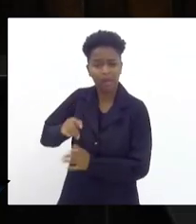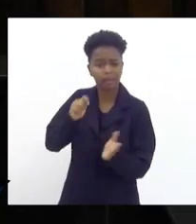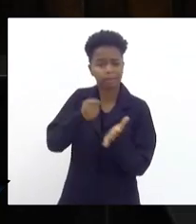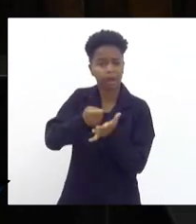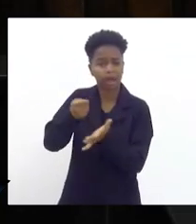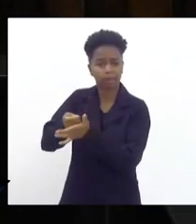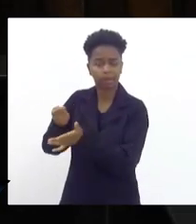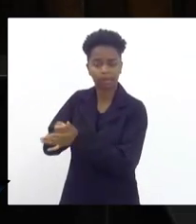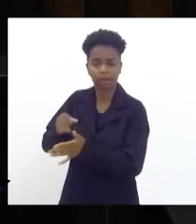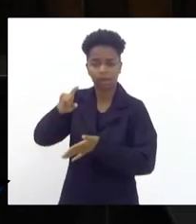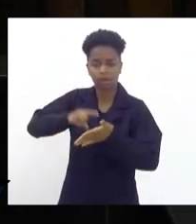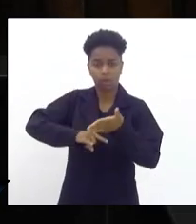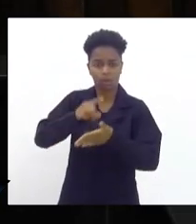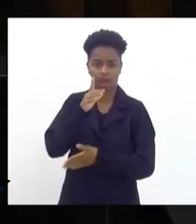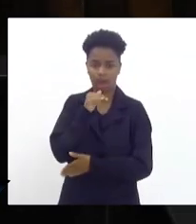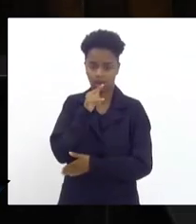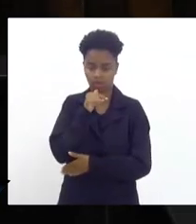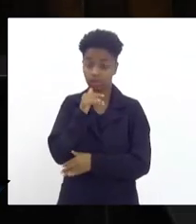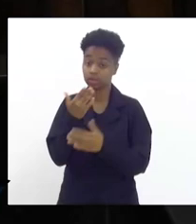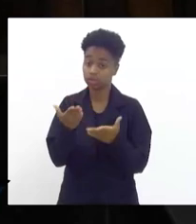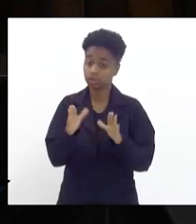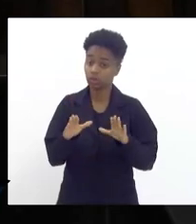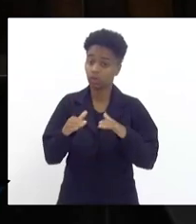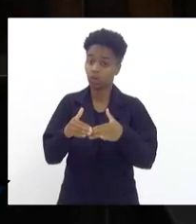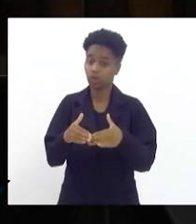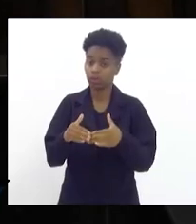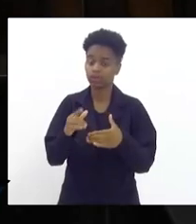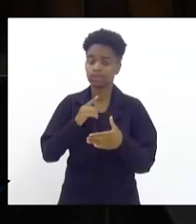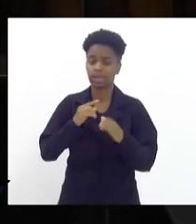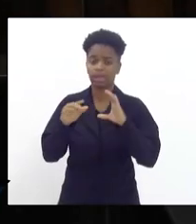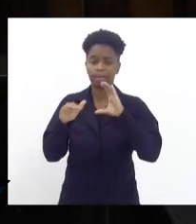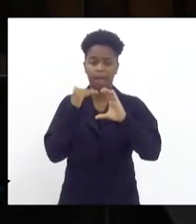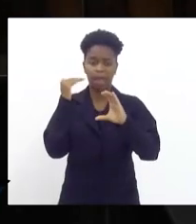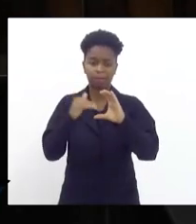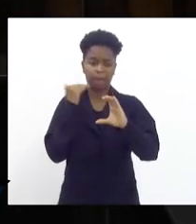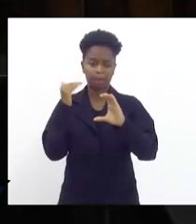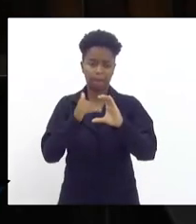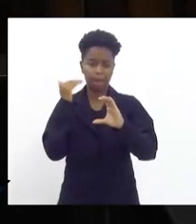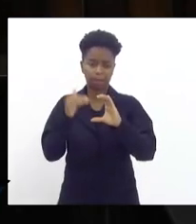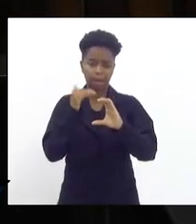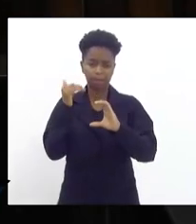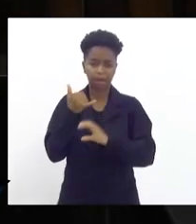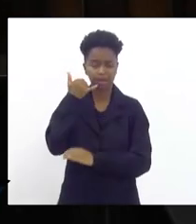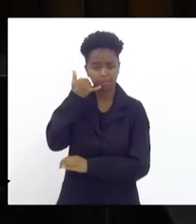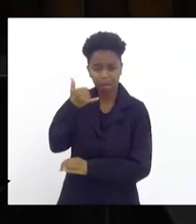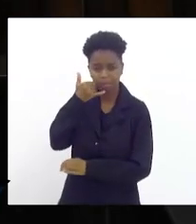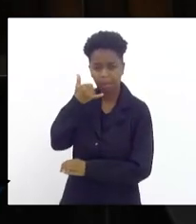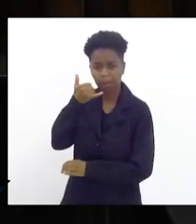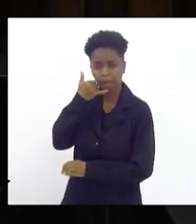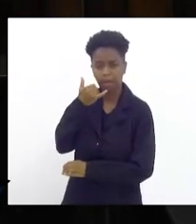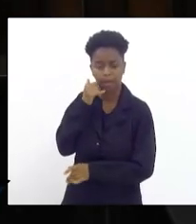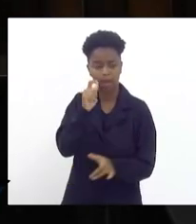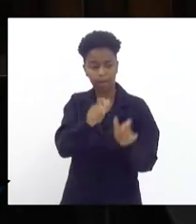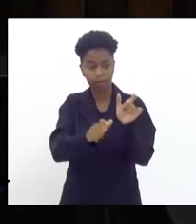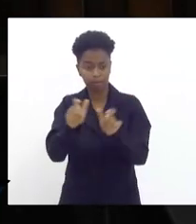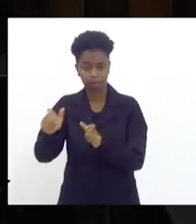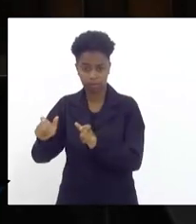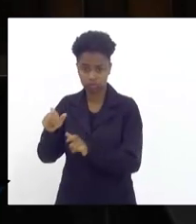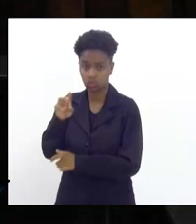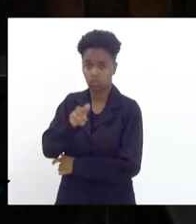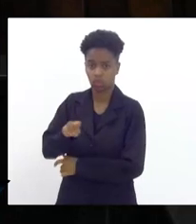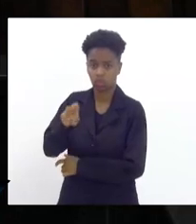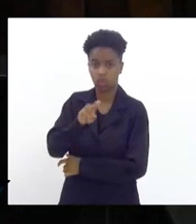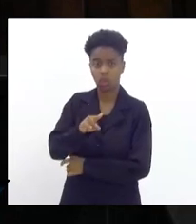contas de água a Comissão tem recebido tem recebido constantes ligações de usuários dizendo